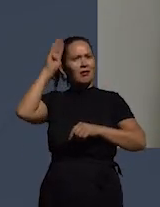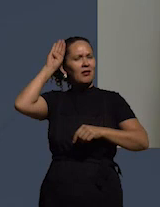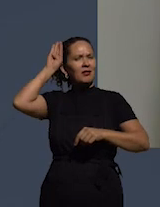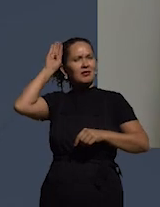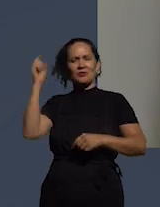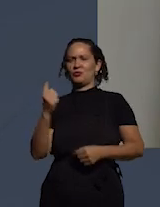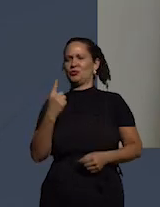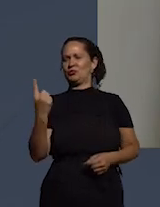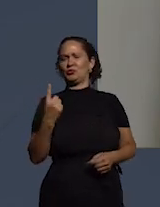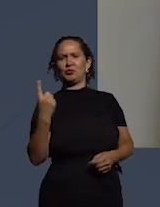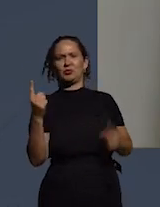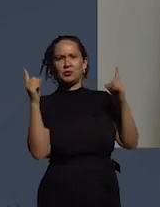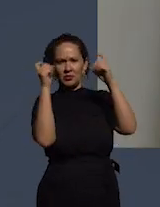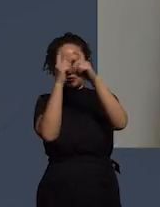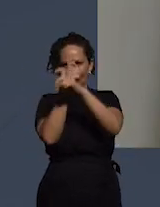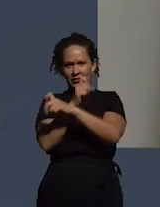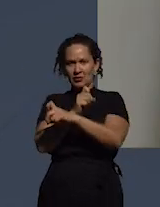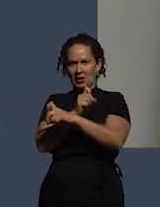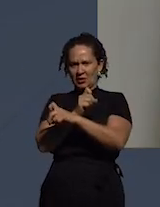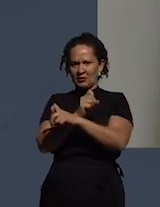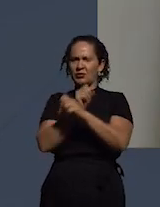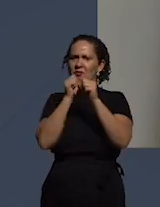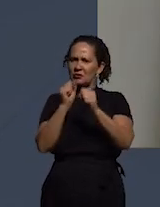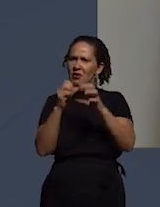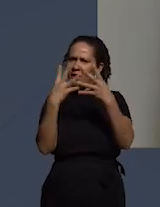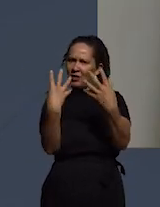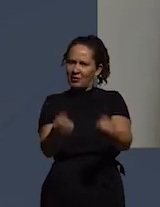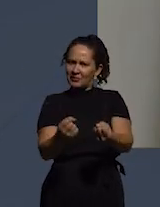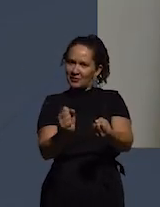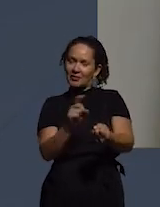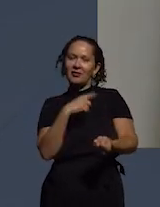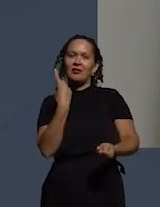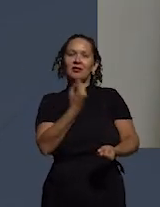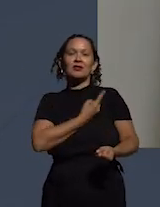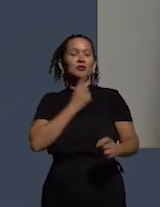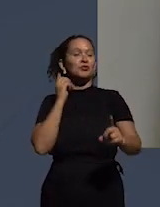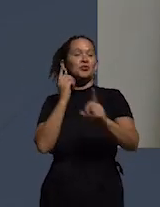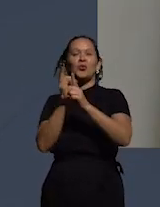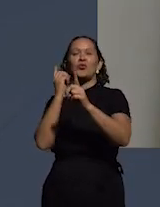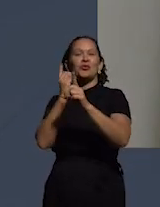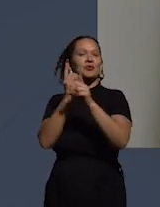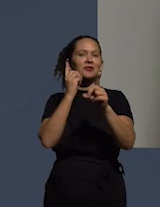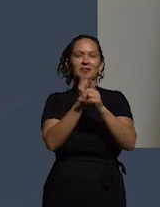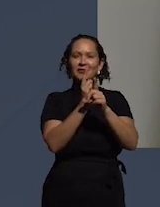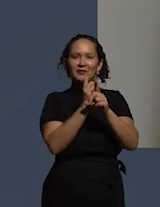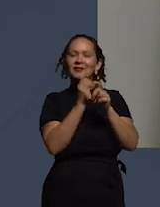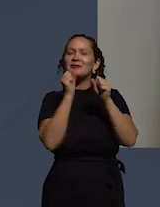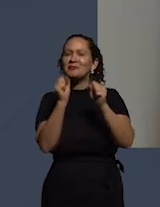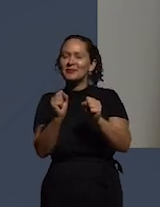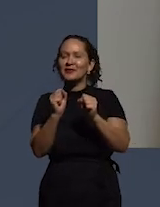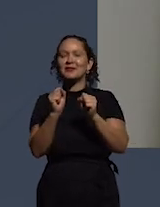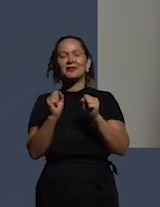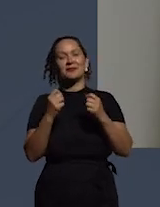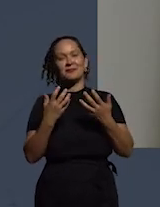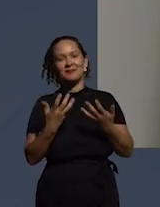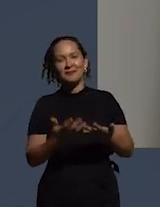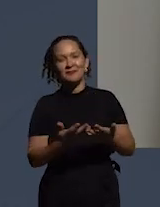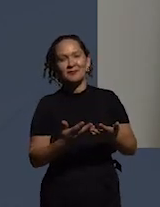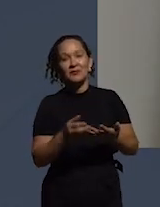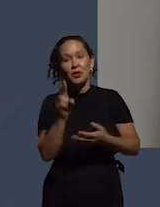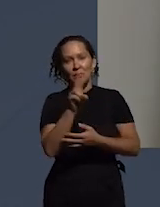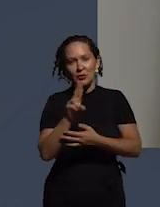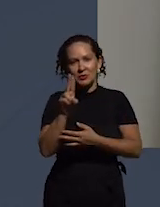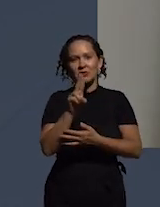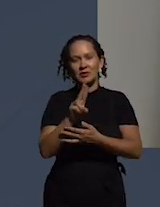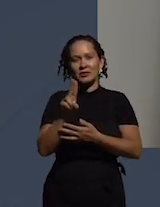traz essa objetividade a gente permite que as nossas descobertas sejam aplicadas